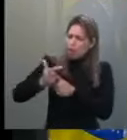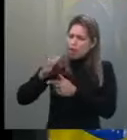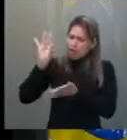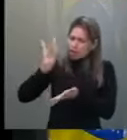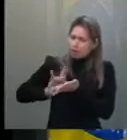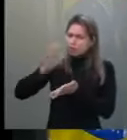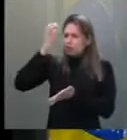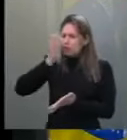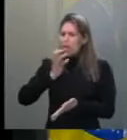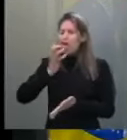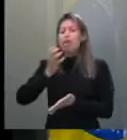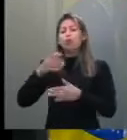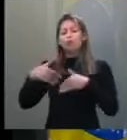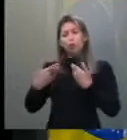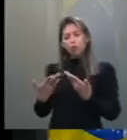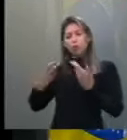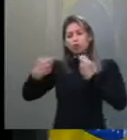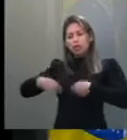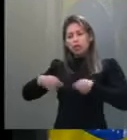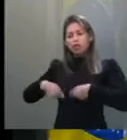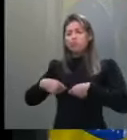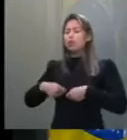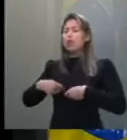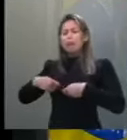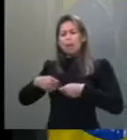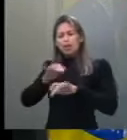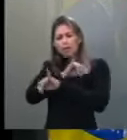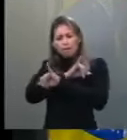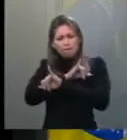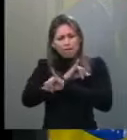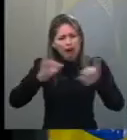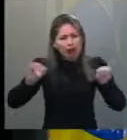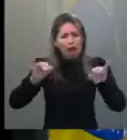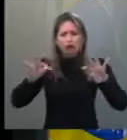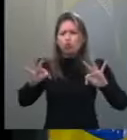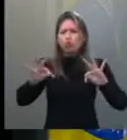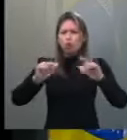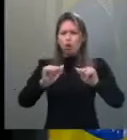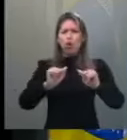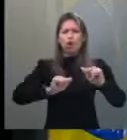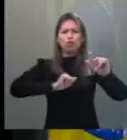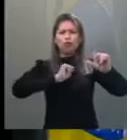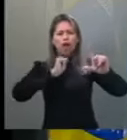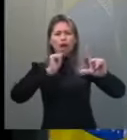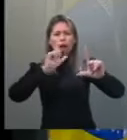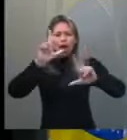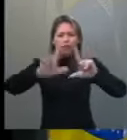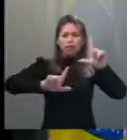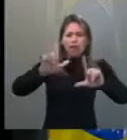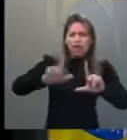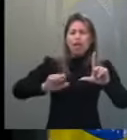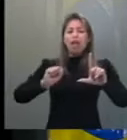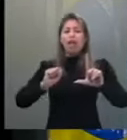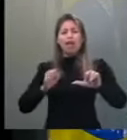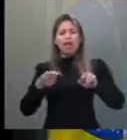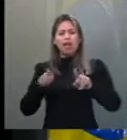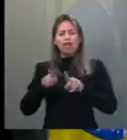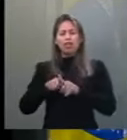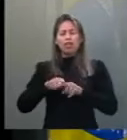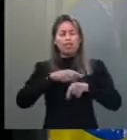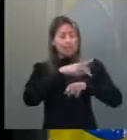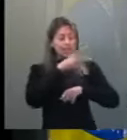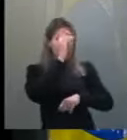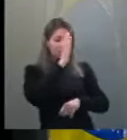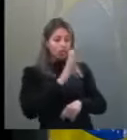irmãos, eu precisava fazer esse registro porque toda a imprensa nacional e internacional, eu estava vendo agora, até na CNN estava saindo,